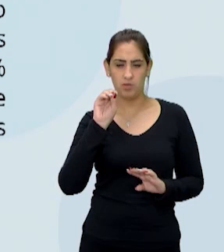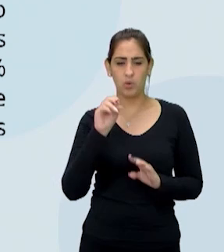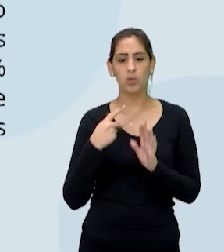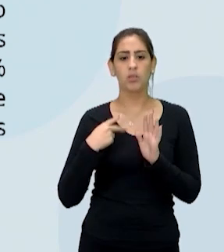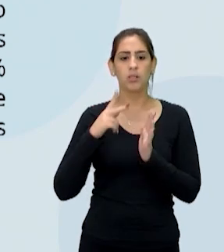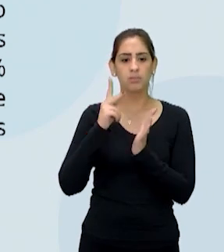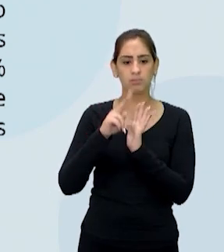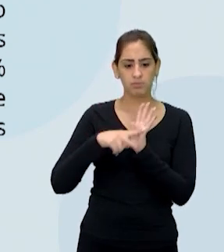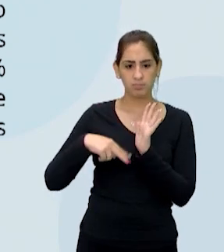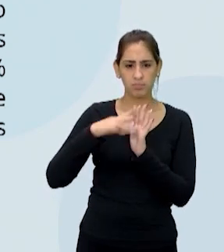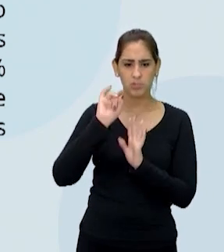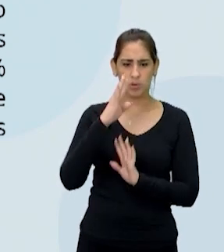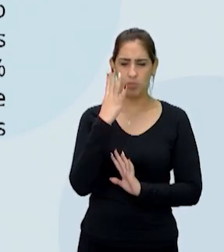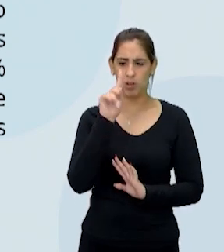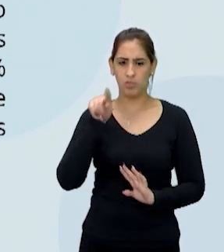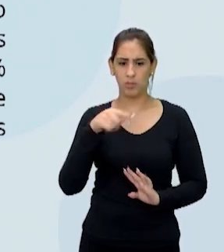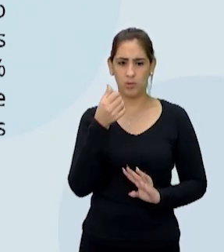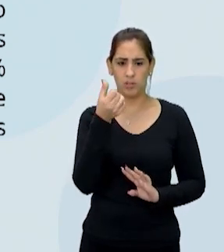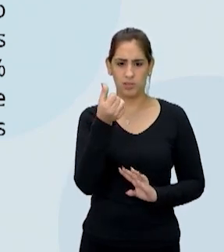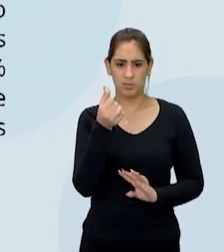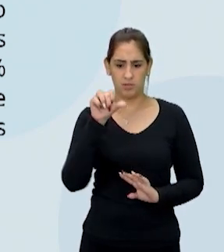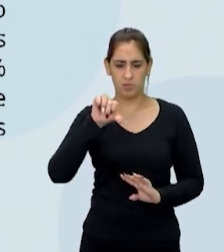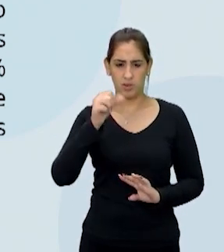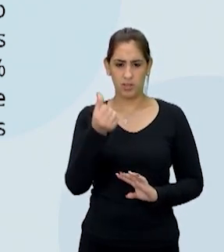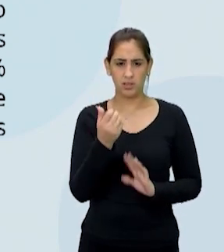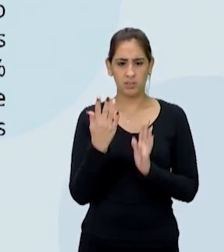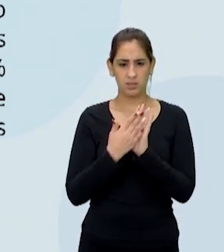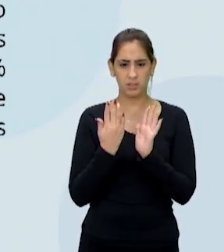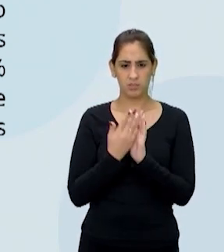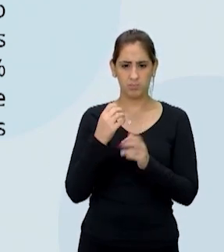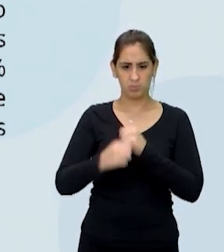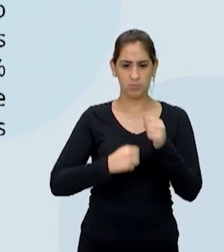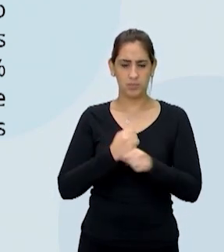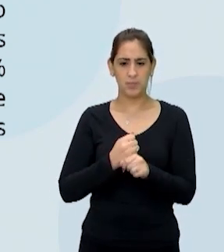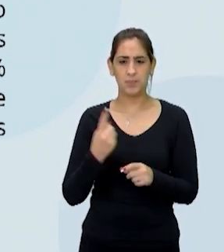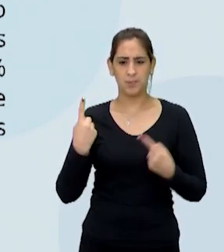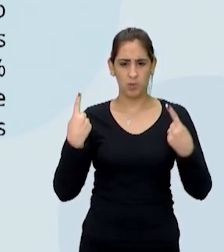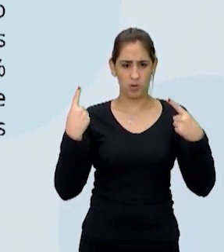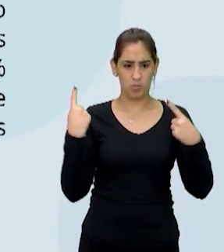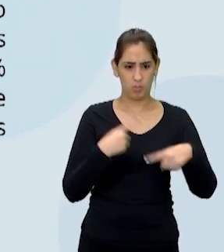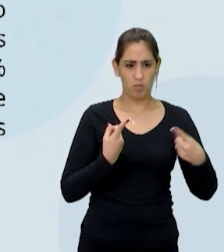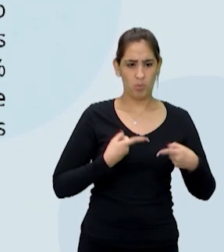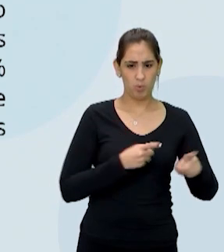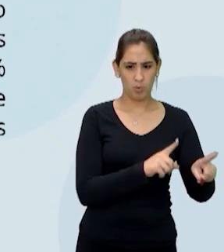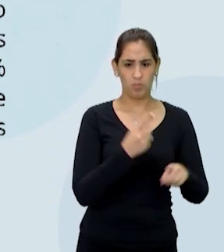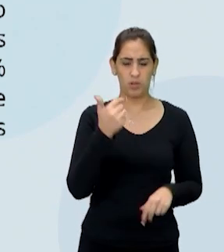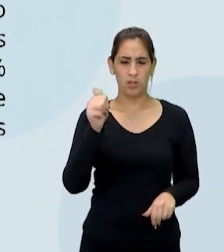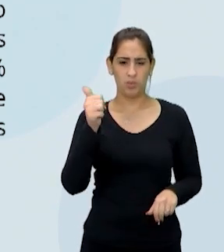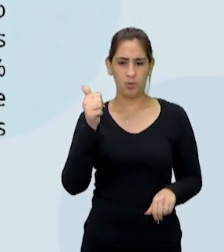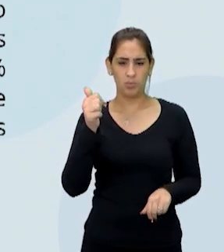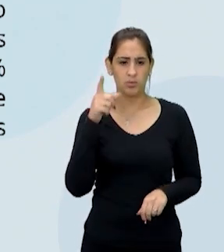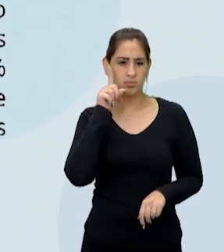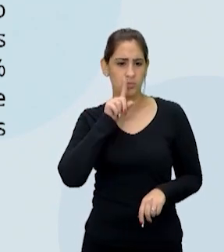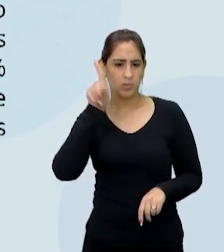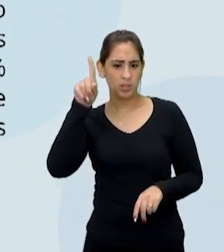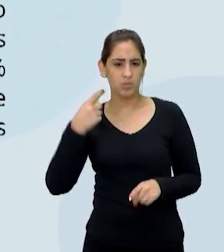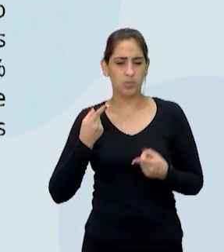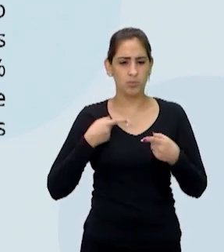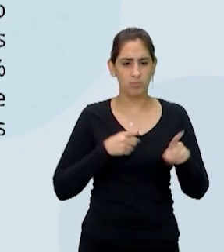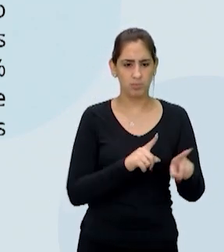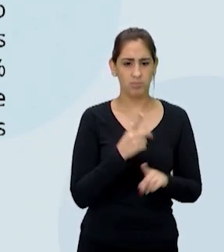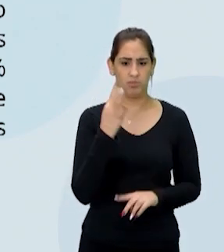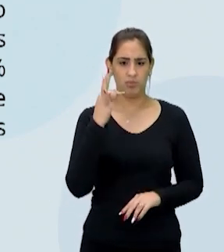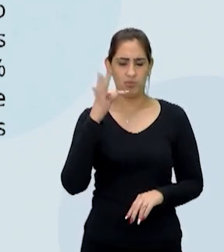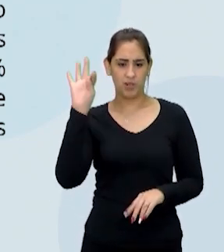4,96 livros por ano, contra 11 nos Estados Unidos e 7 na França, por exemplo, e onde